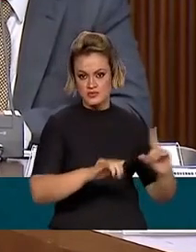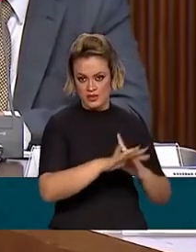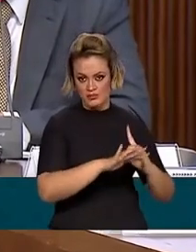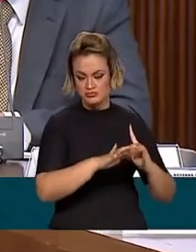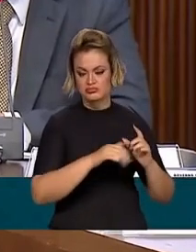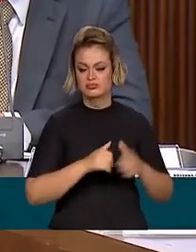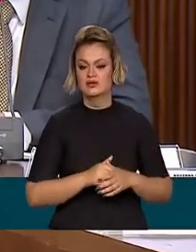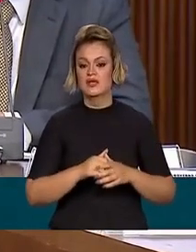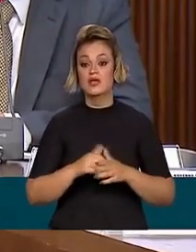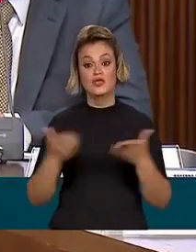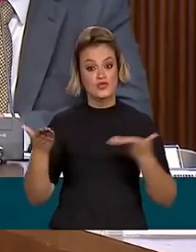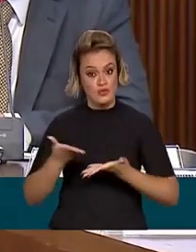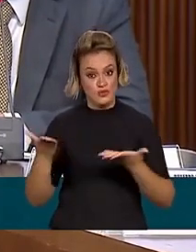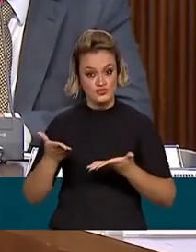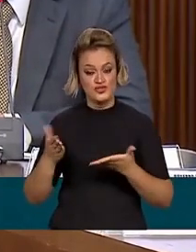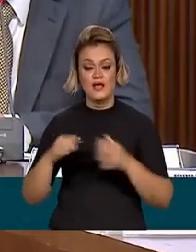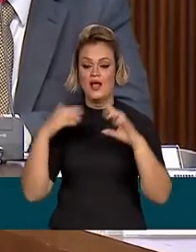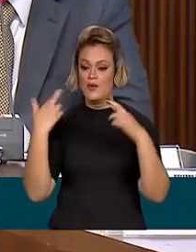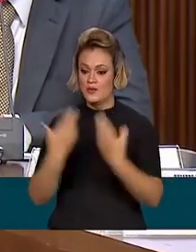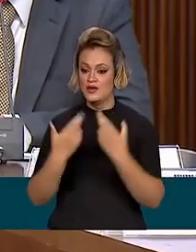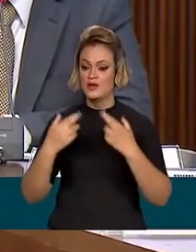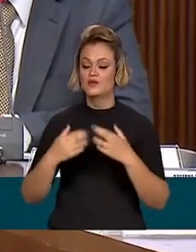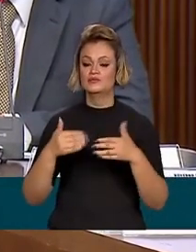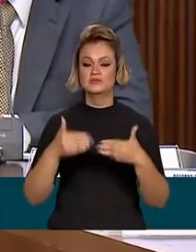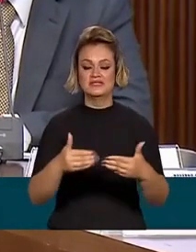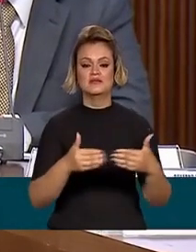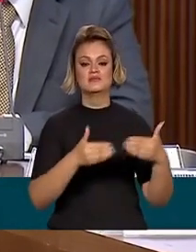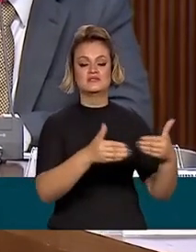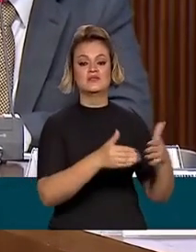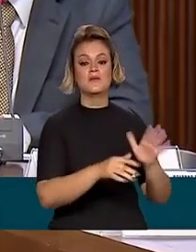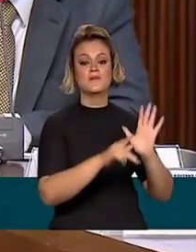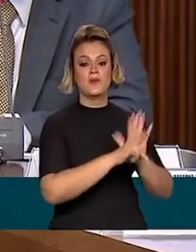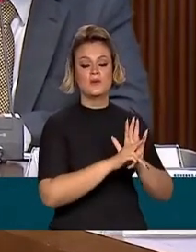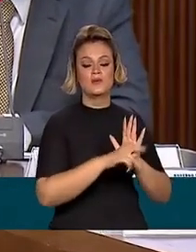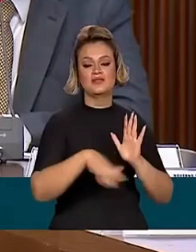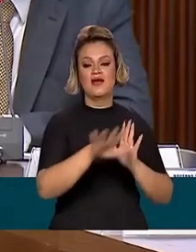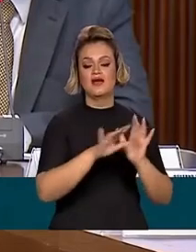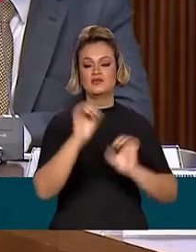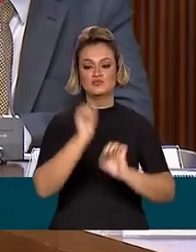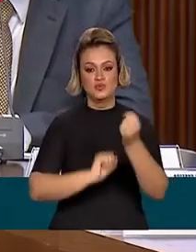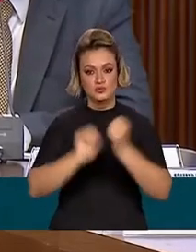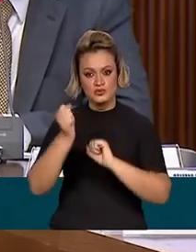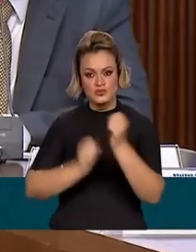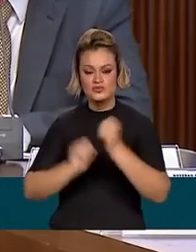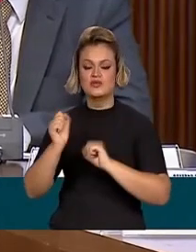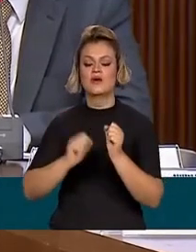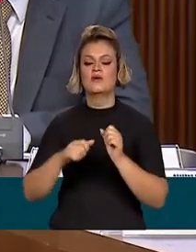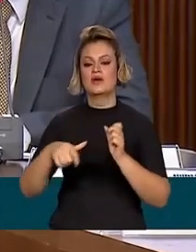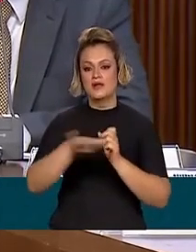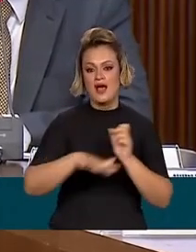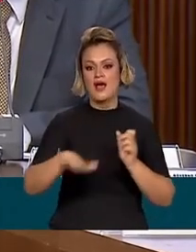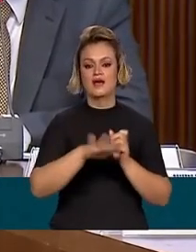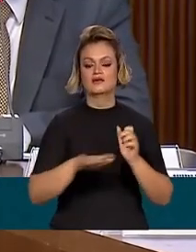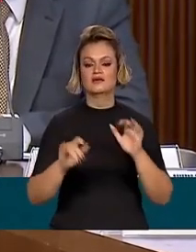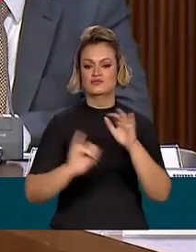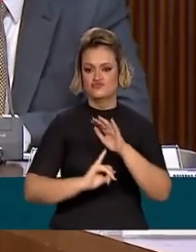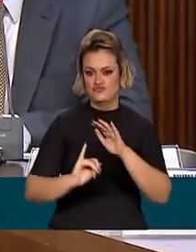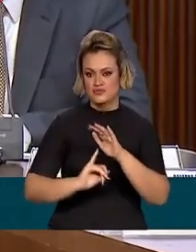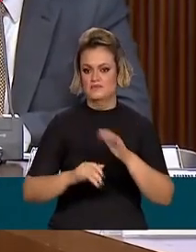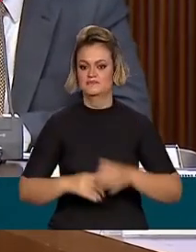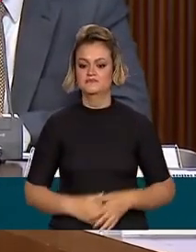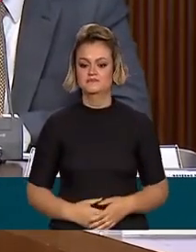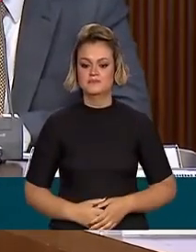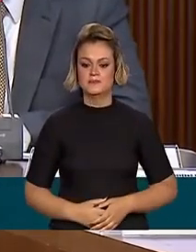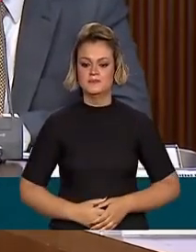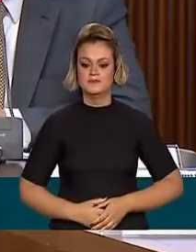e hoje é a reunião dos ministérios da área produtiva e da área institucional.